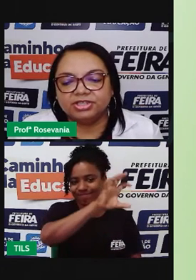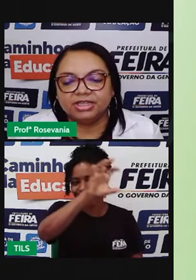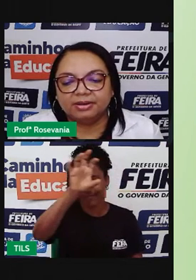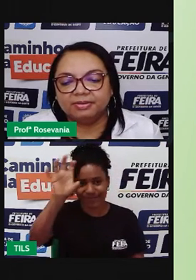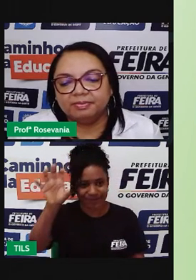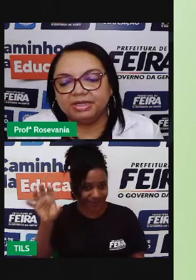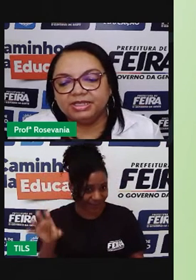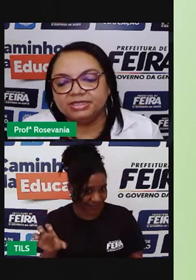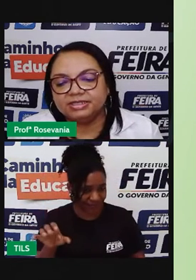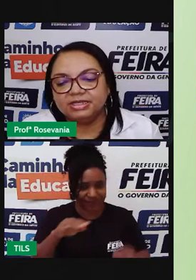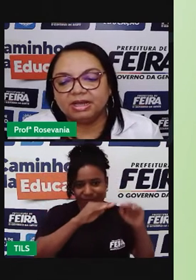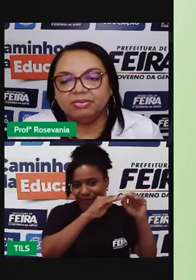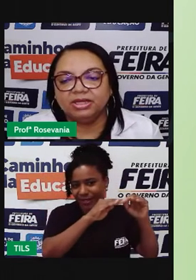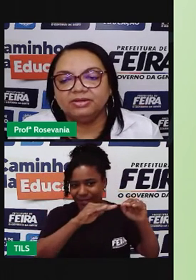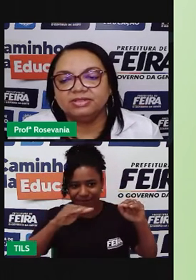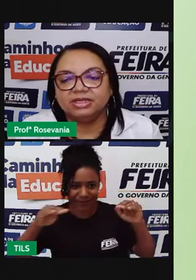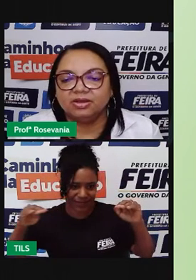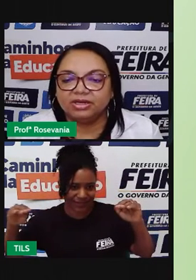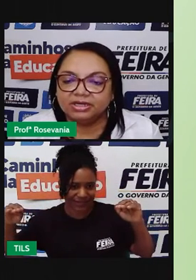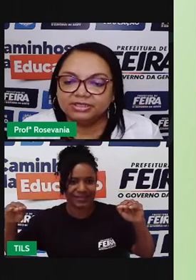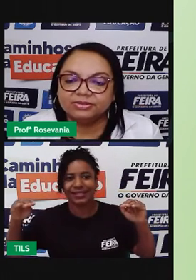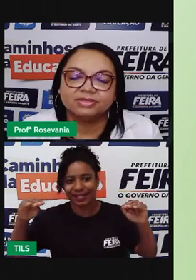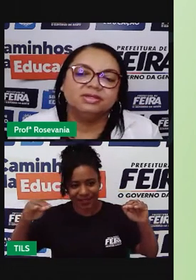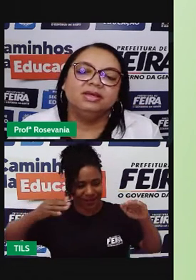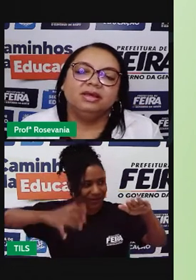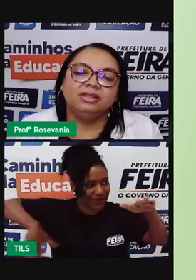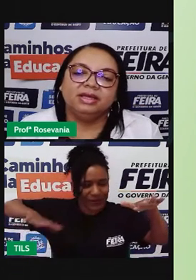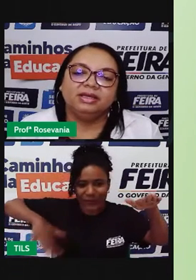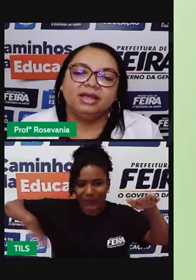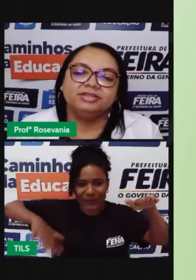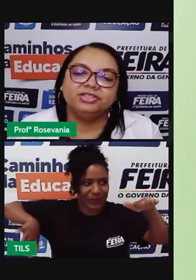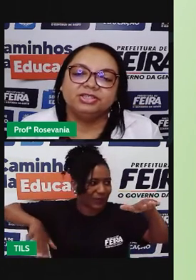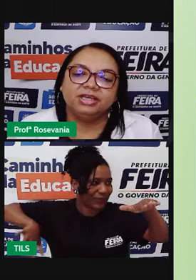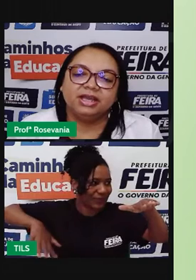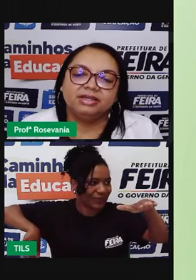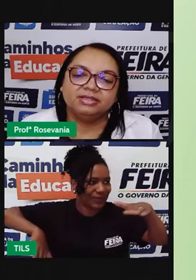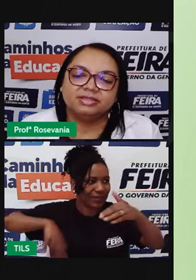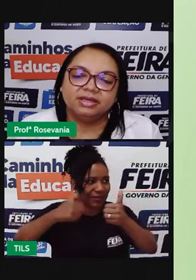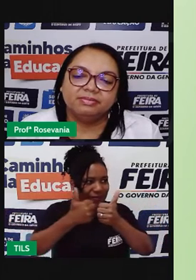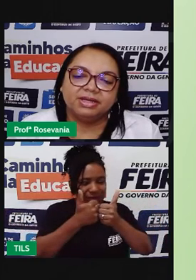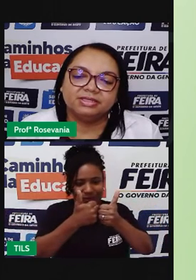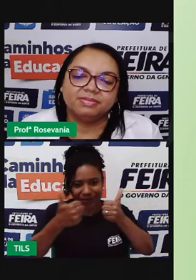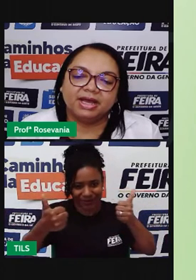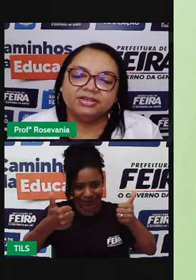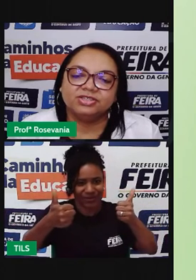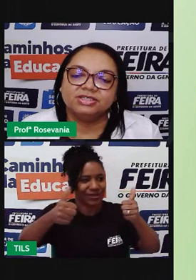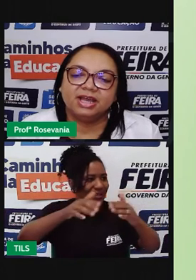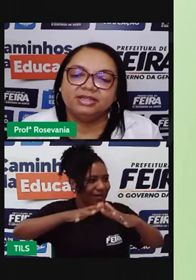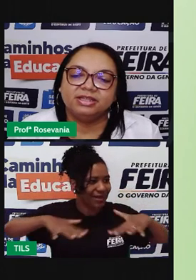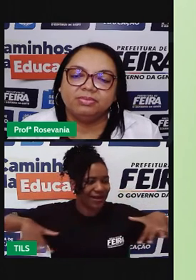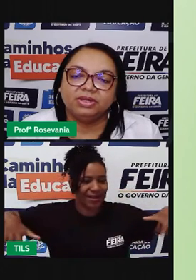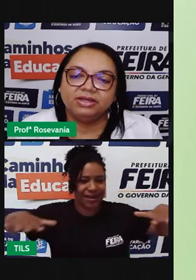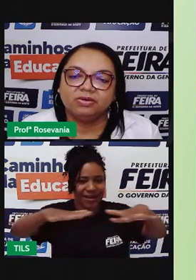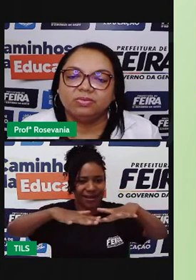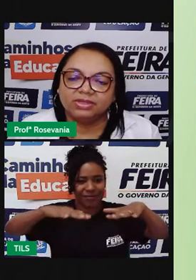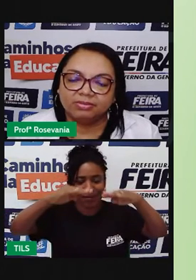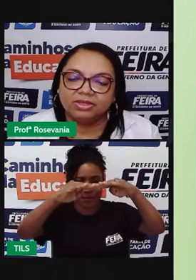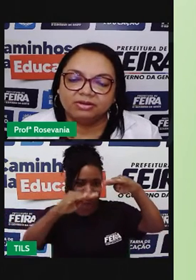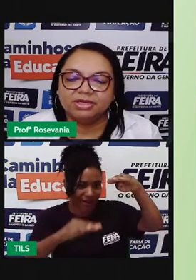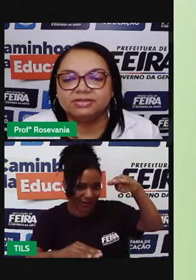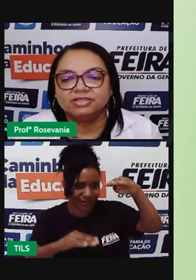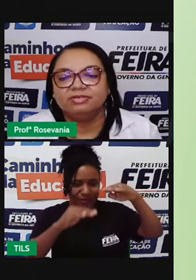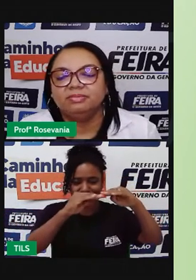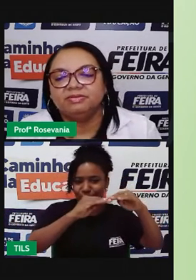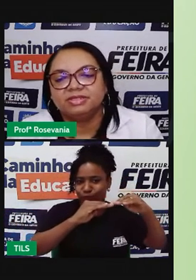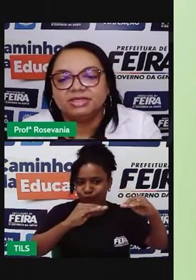planícies e tabuleiros litorâneos, né, a gente tem áreas, né, mais baixas e a área de tabuleiro é como o